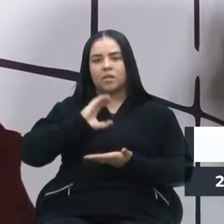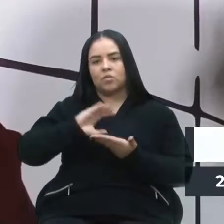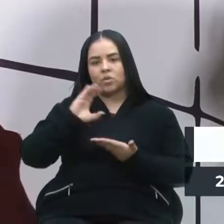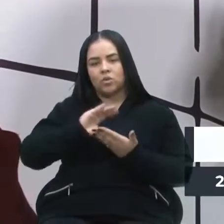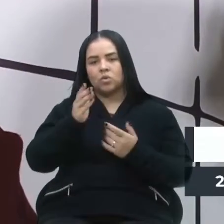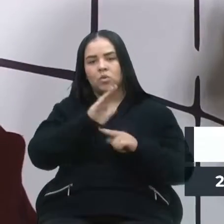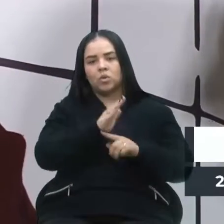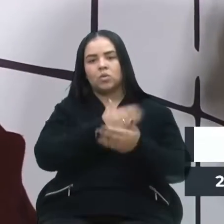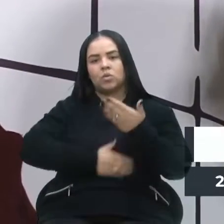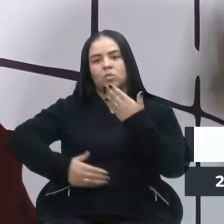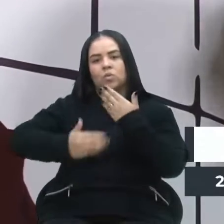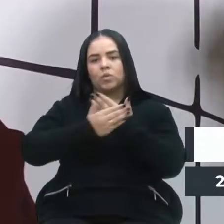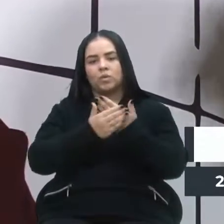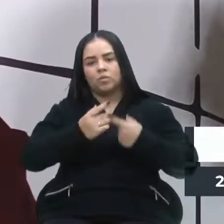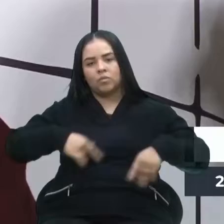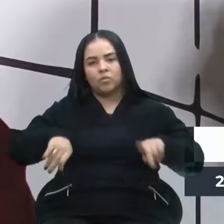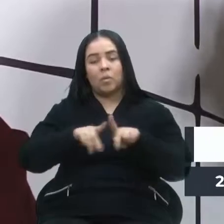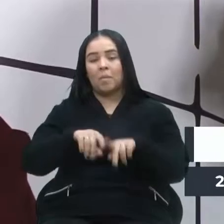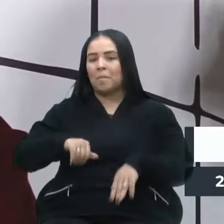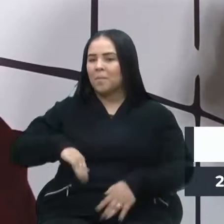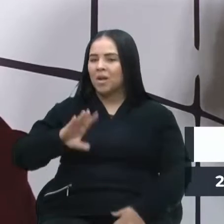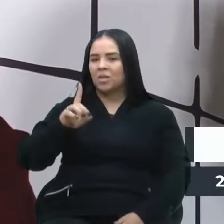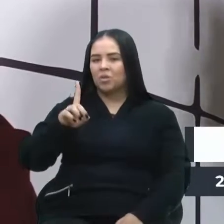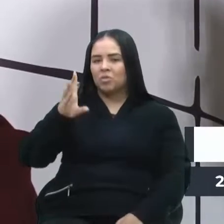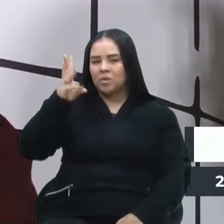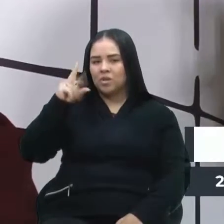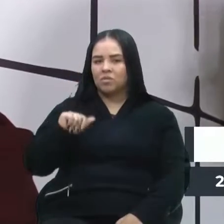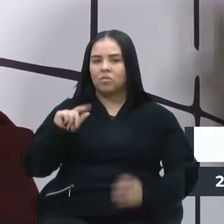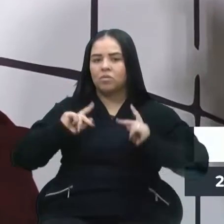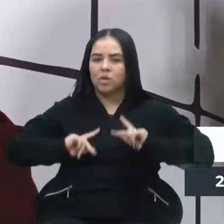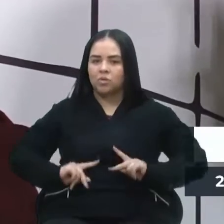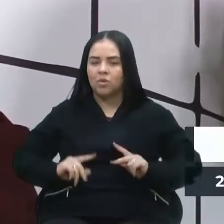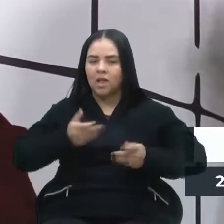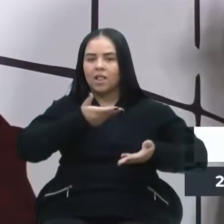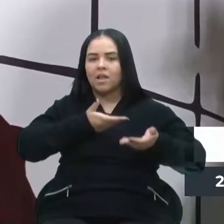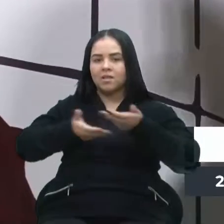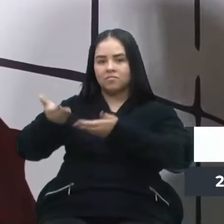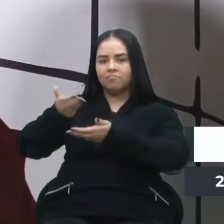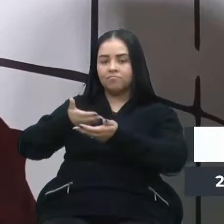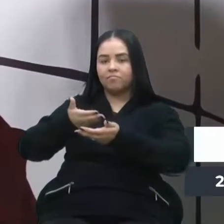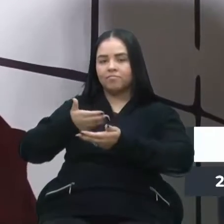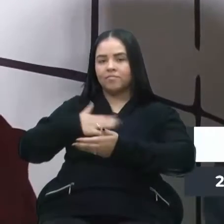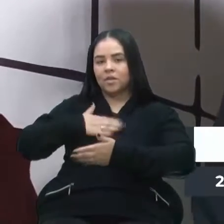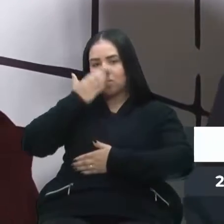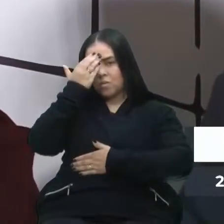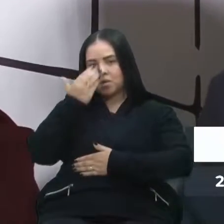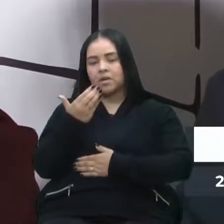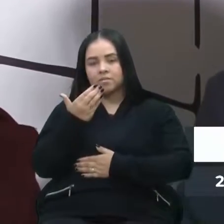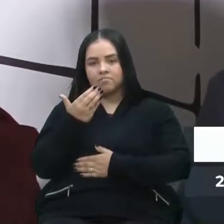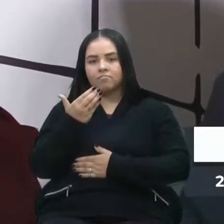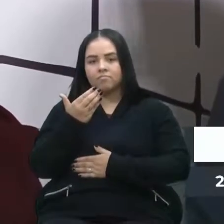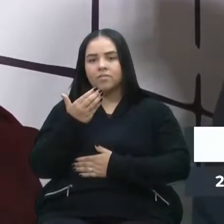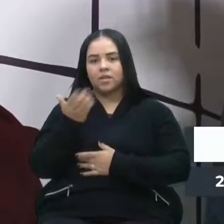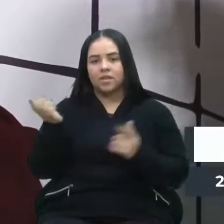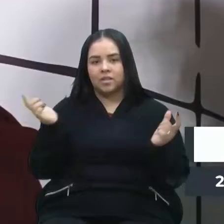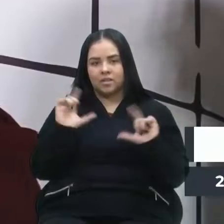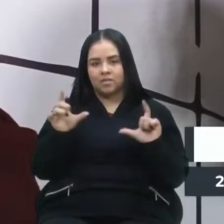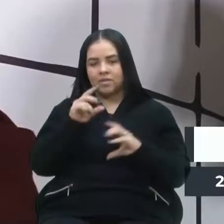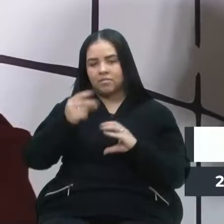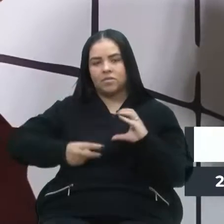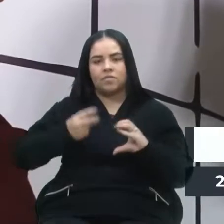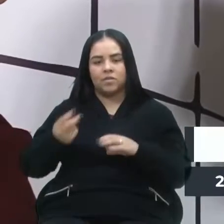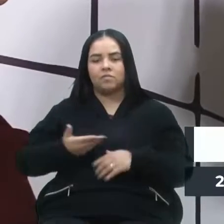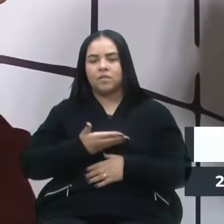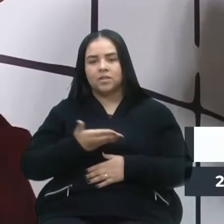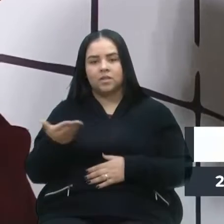toda essa população. Olha, mais de um milhão de pessoas sendo atendidas. Então, meu muito obrigado à TV Câmara, a